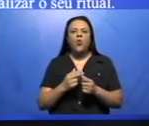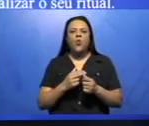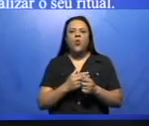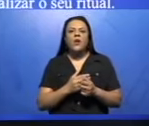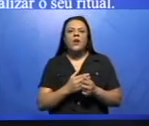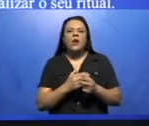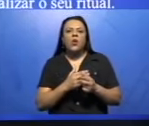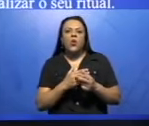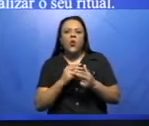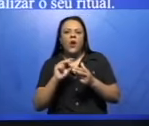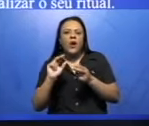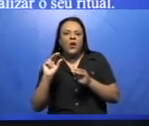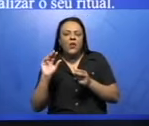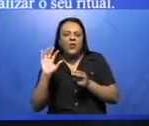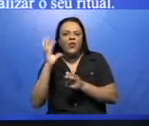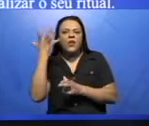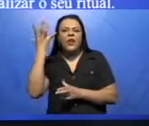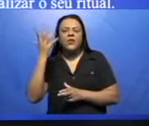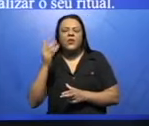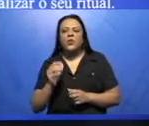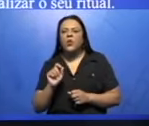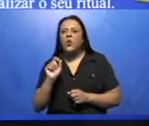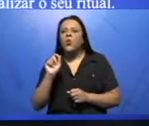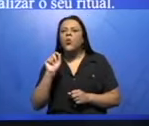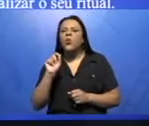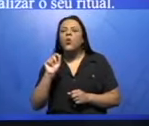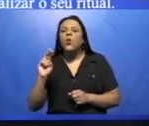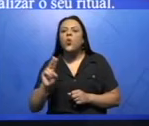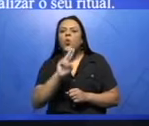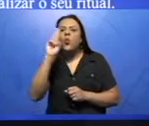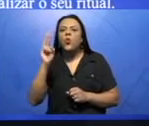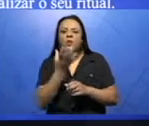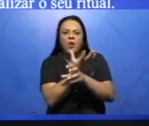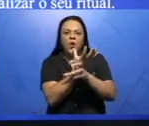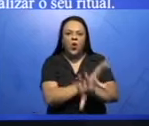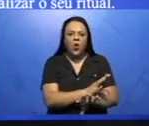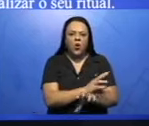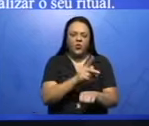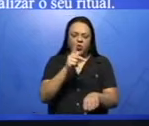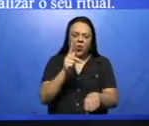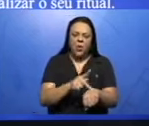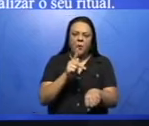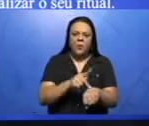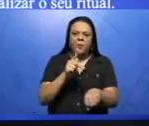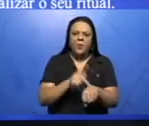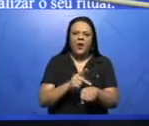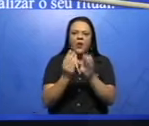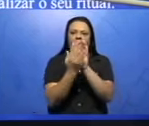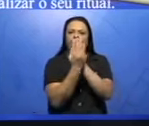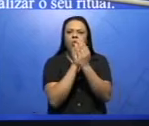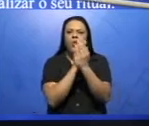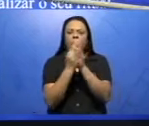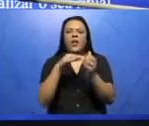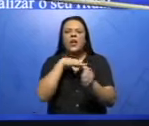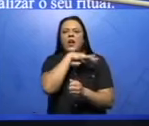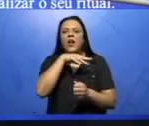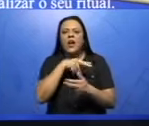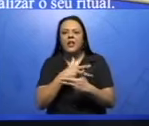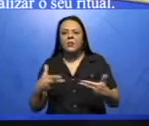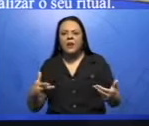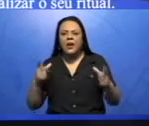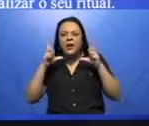faz uso de objetos como ossos, pedras, bonecos, animais, máscaras, desenhos e pinturas,